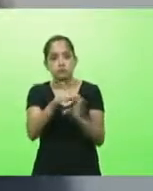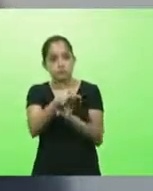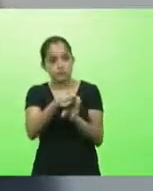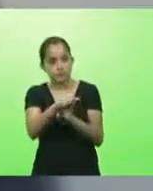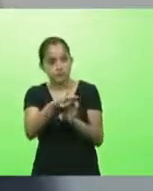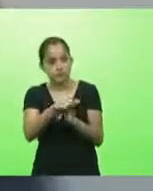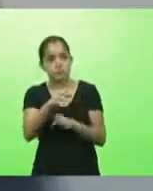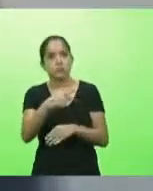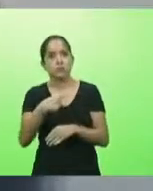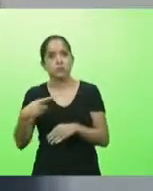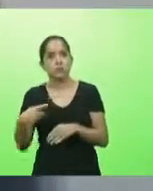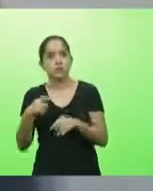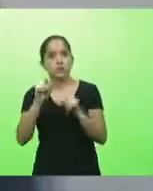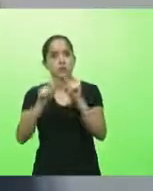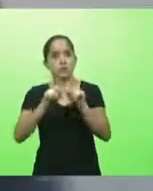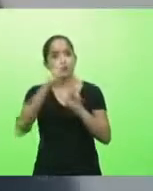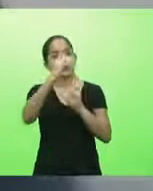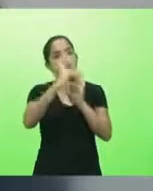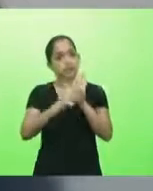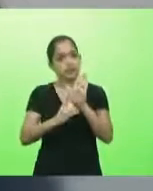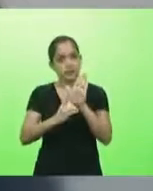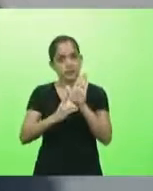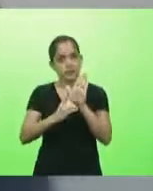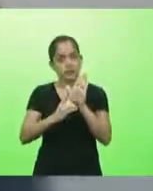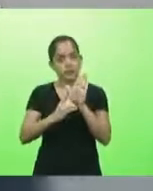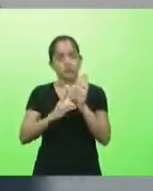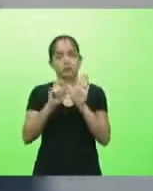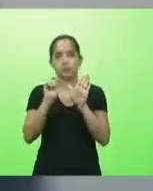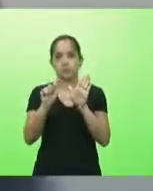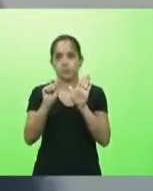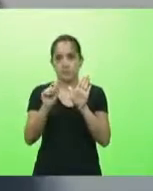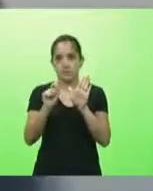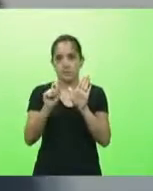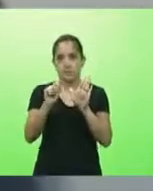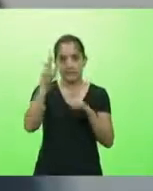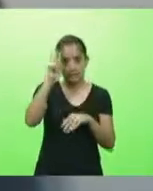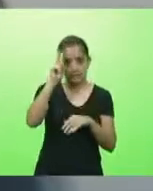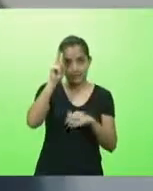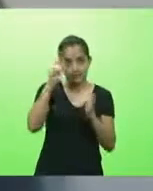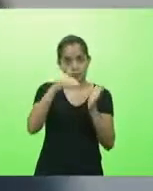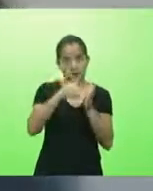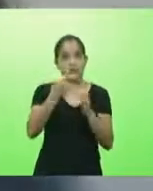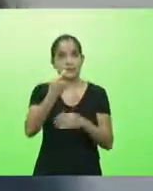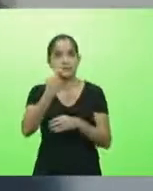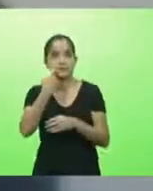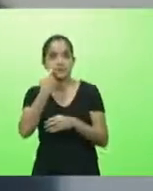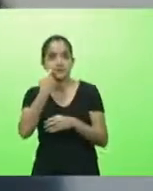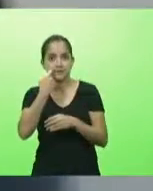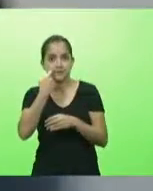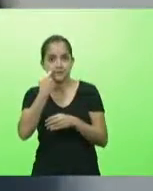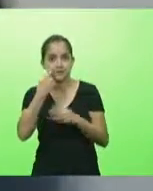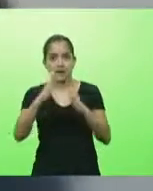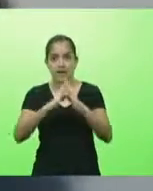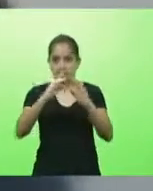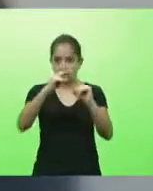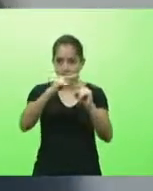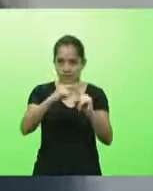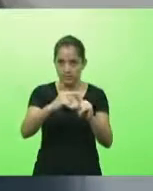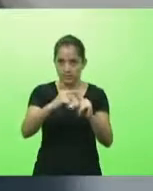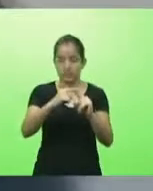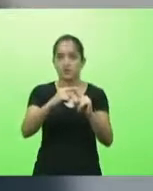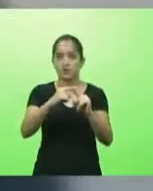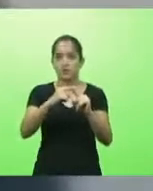com respeito ao decreto o decreto de segunda a sexta a igreja vai funcionar